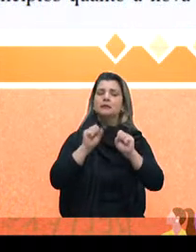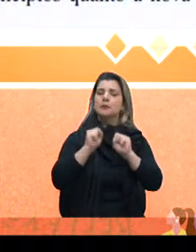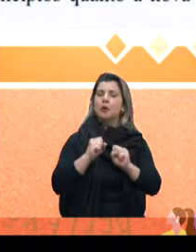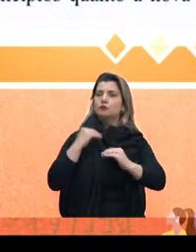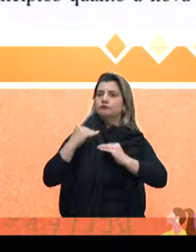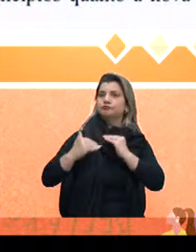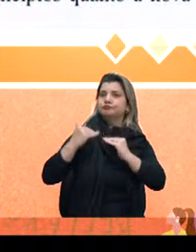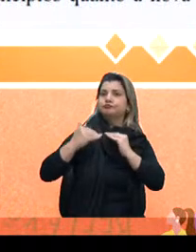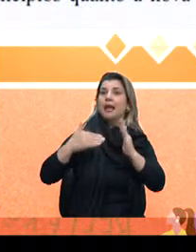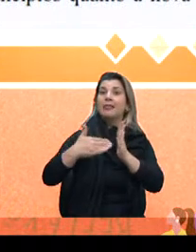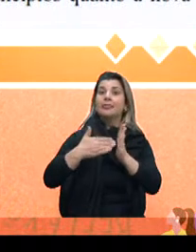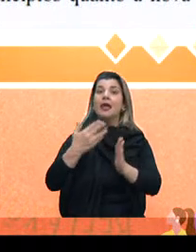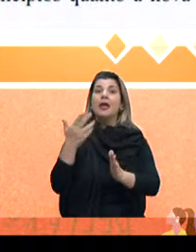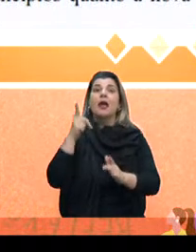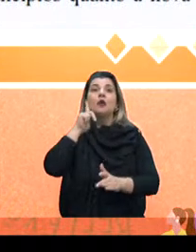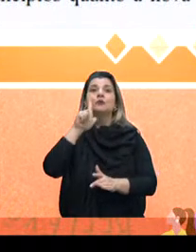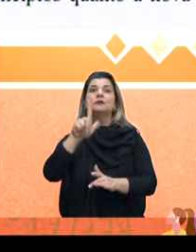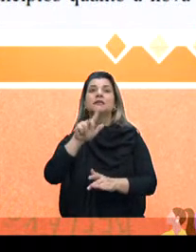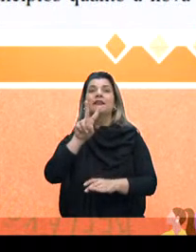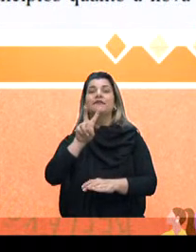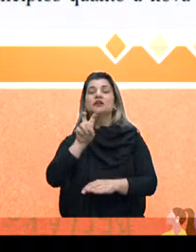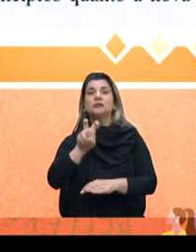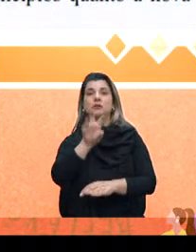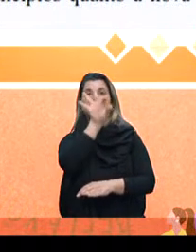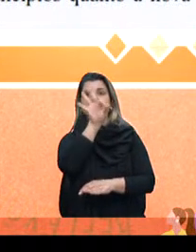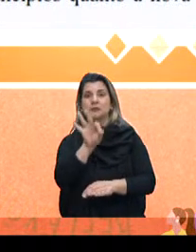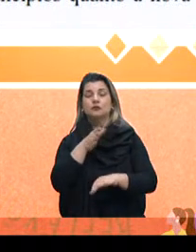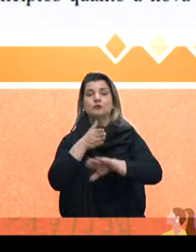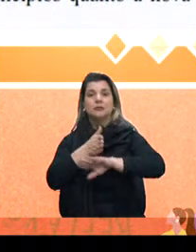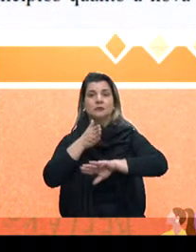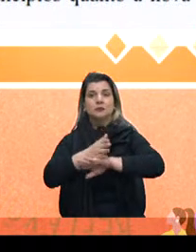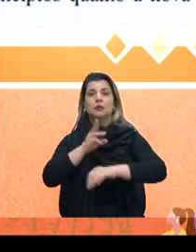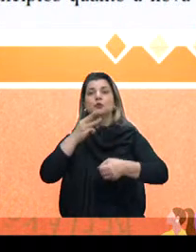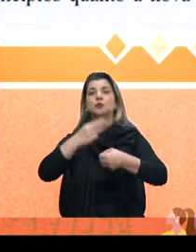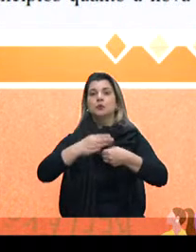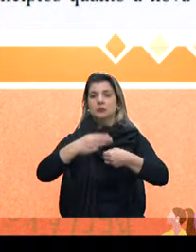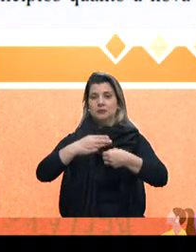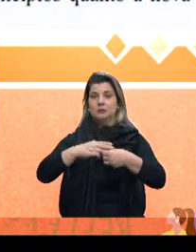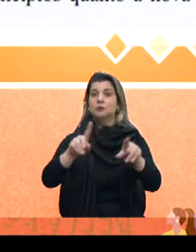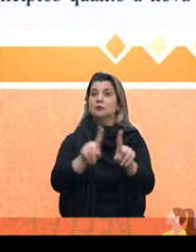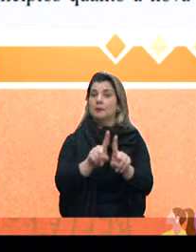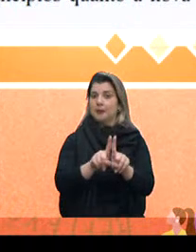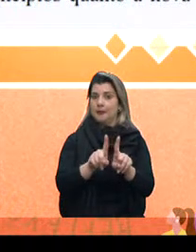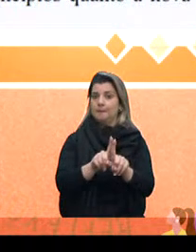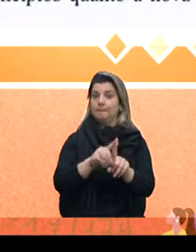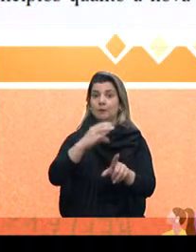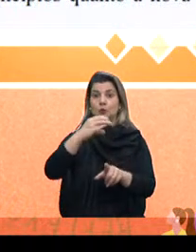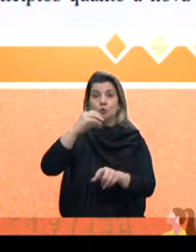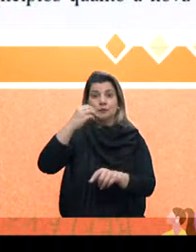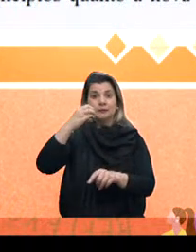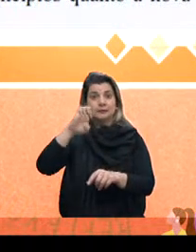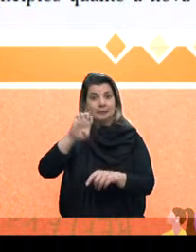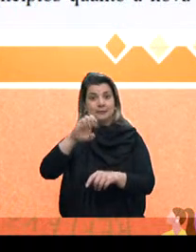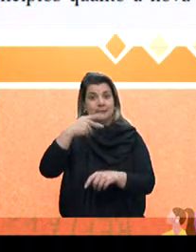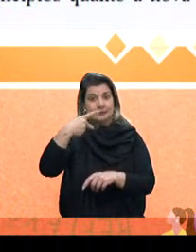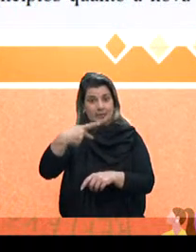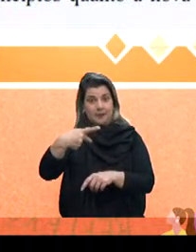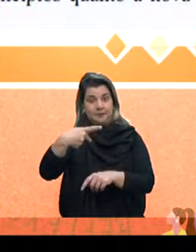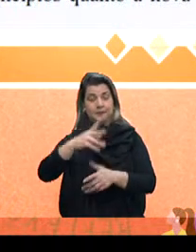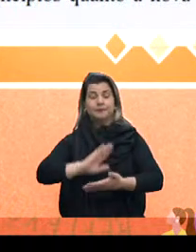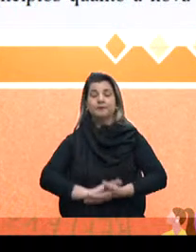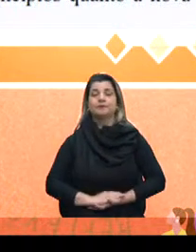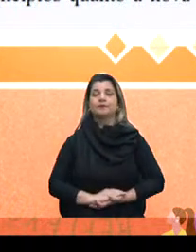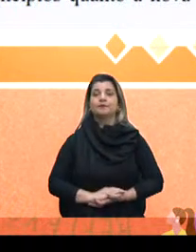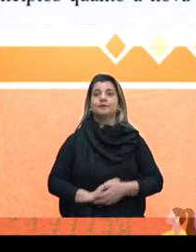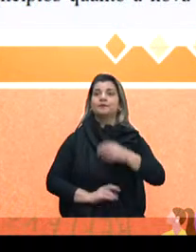alcançar 25% do índice de participação dos municípios. E, com isso, o CEP, que seria o critério, pode dar outro nome,